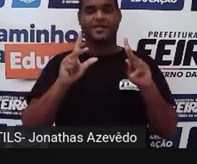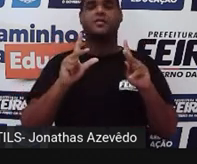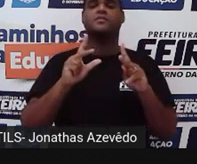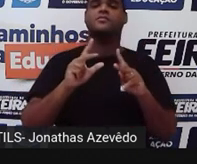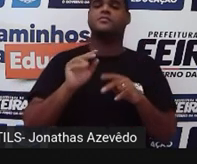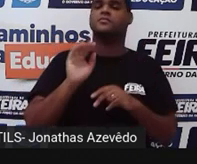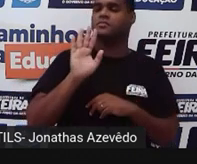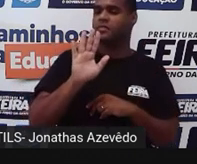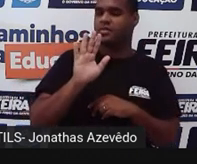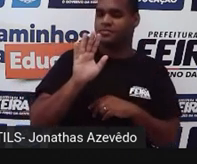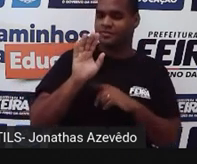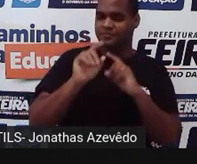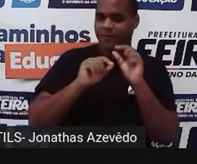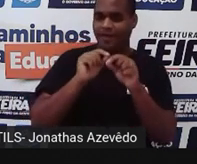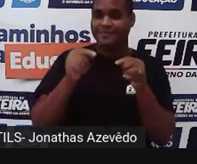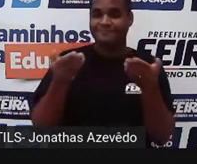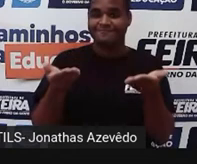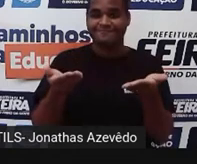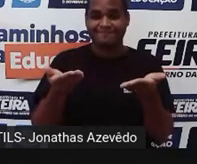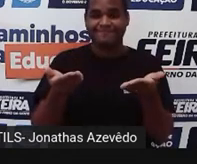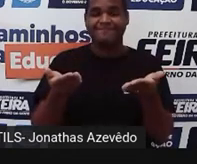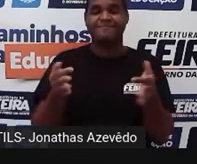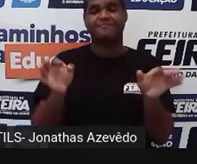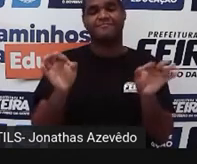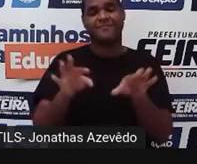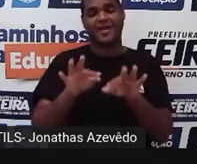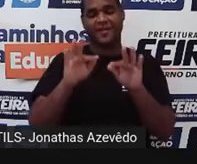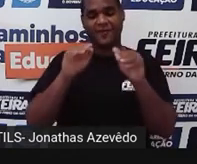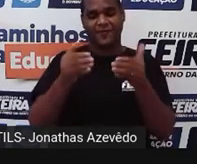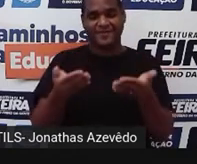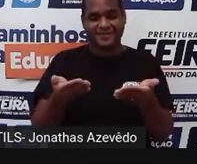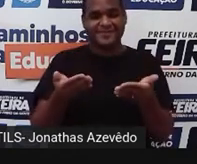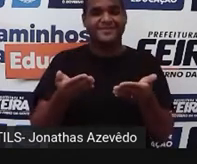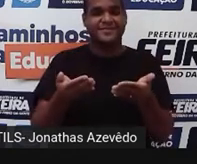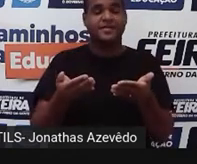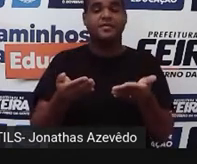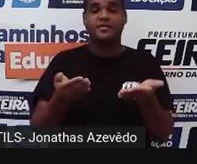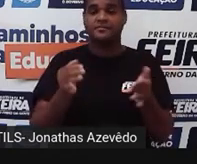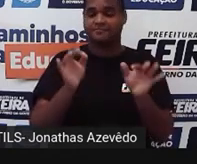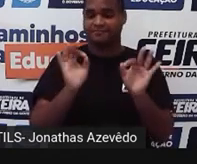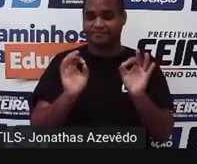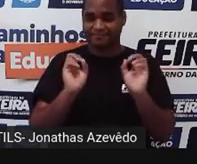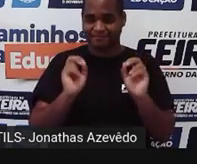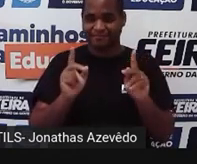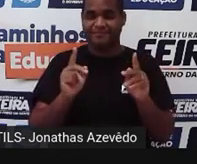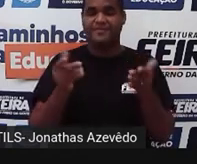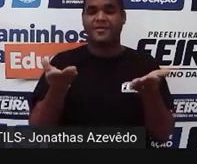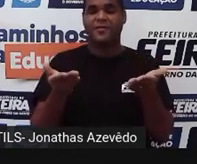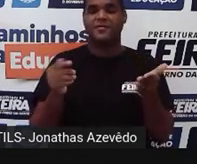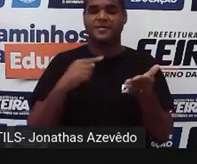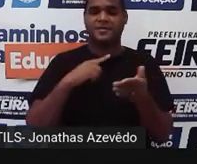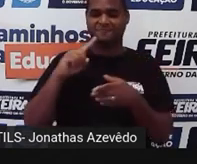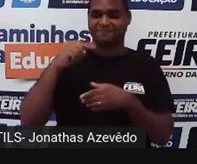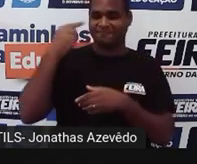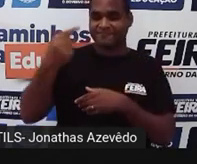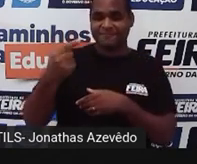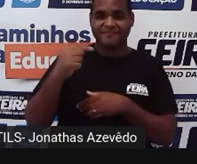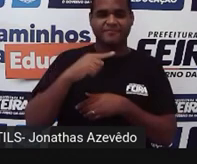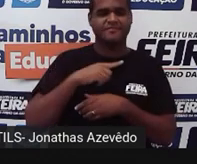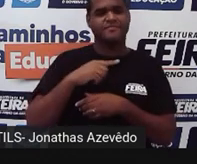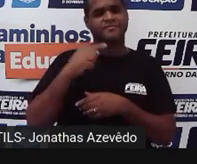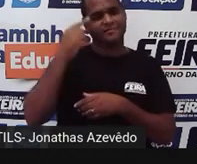Mas essa daqui vai chegando ao fim. Certo? Desde já até a próxima.